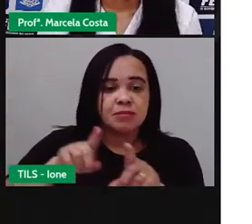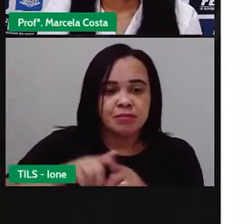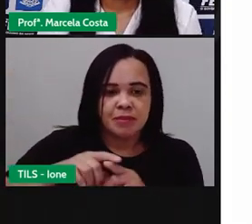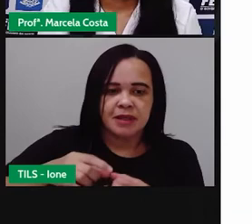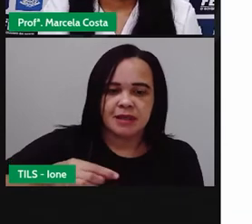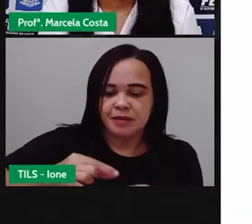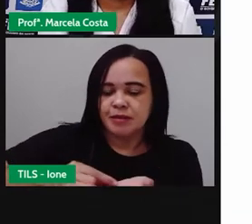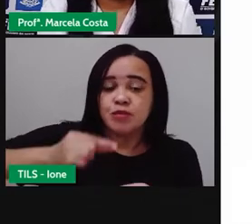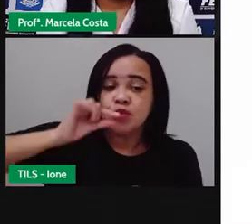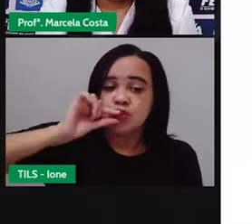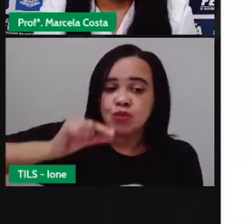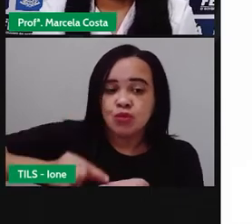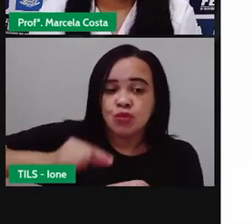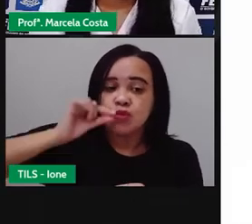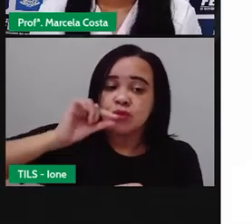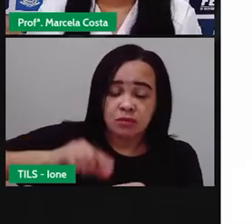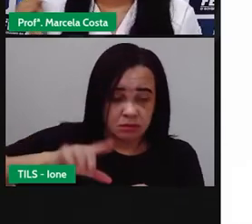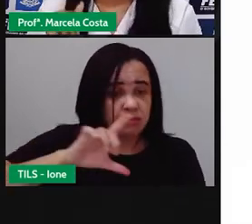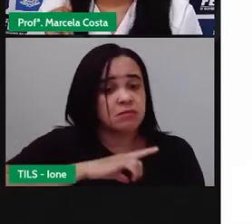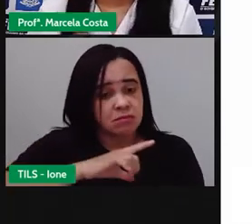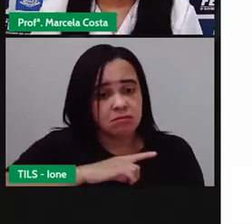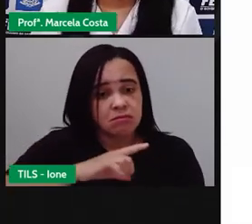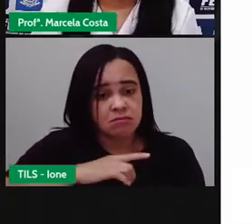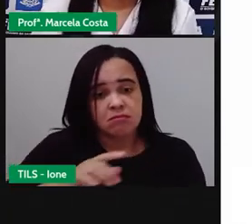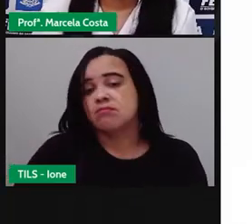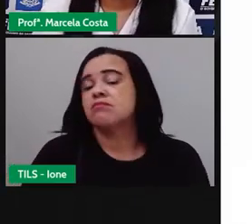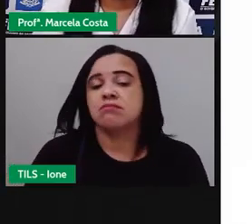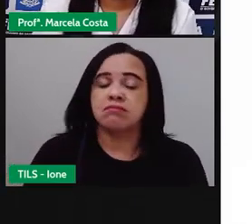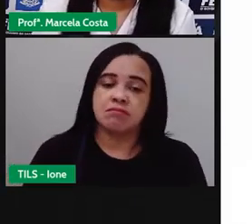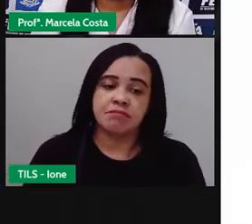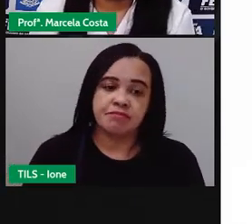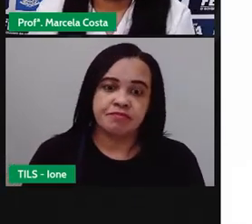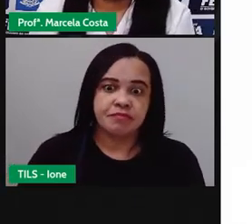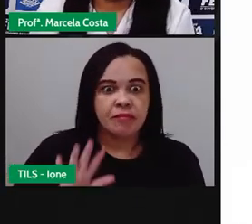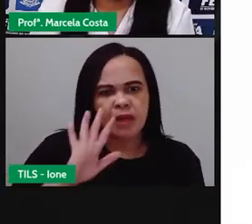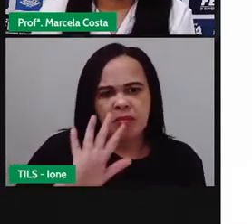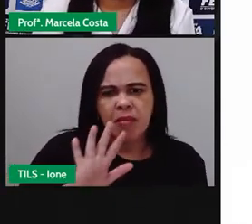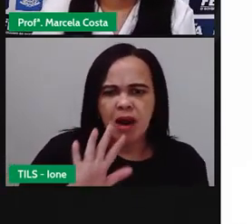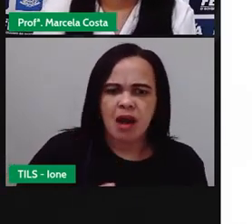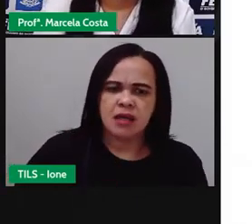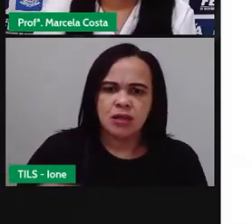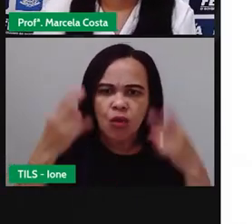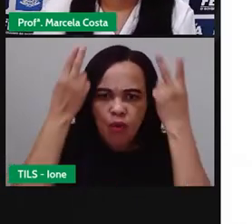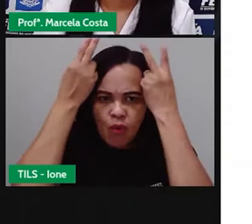O que aconteceu quando o coelho entrou no balde de tinta?